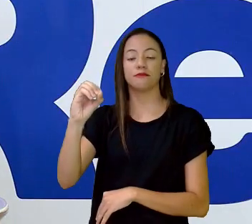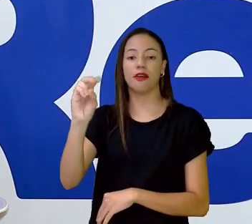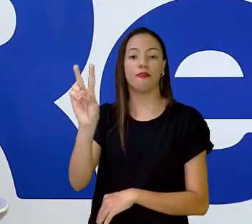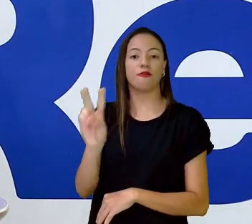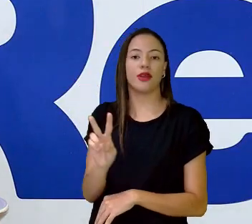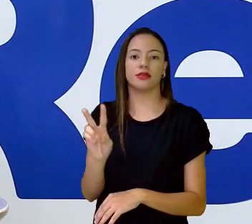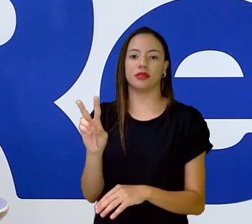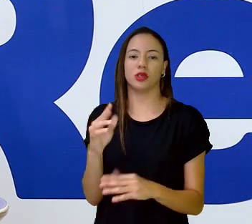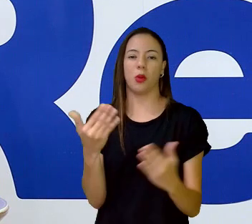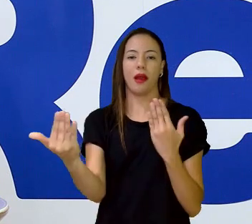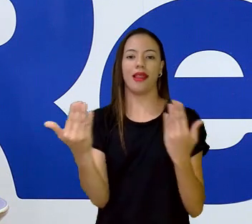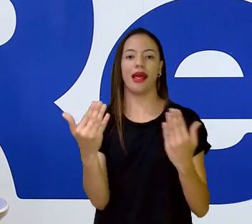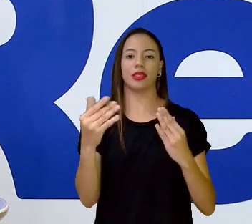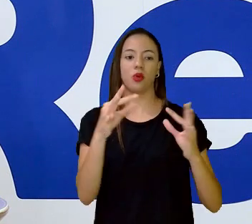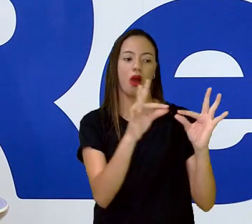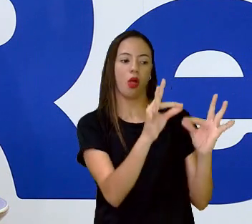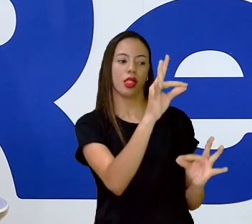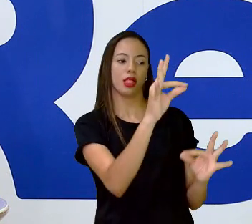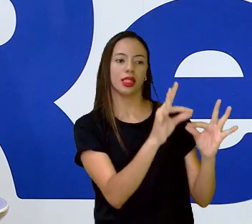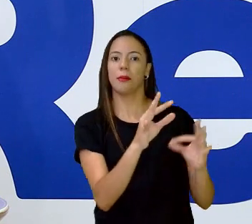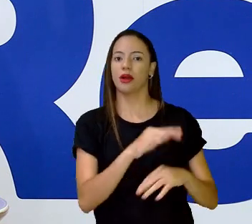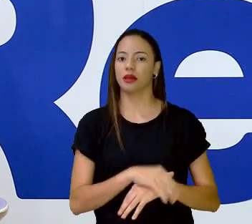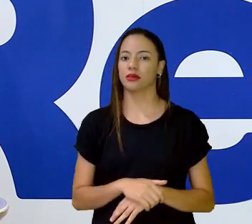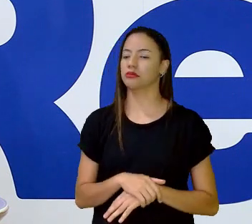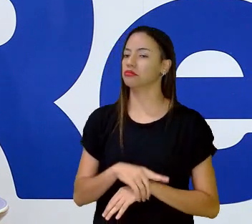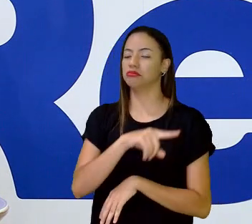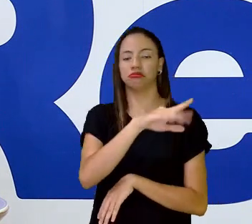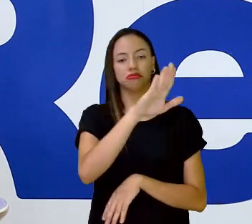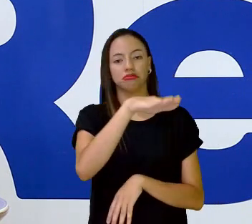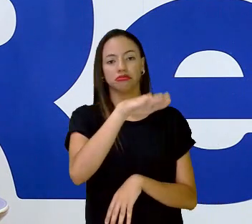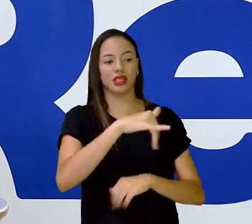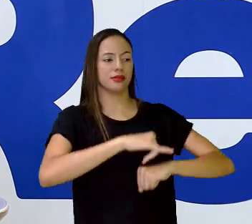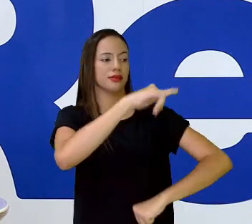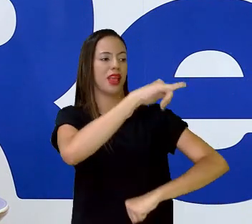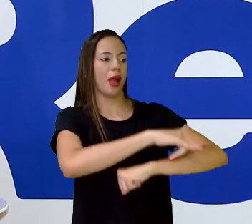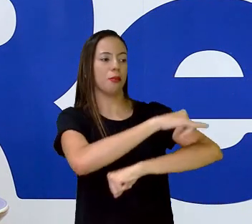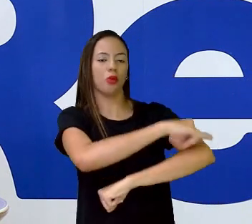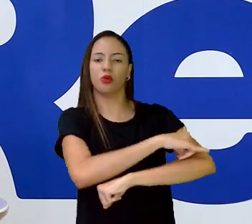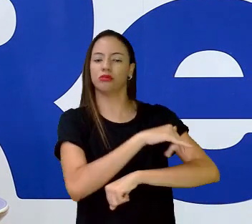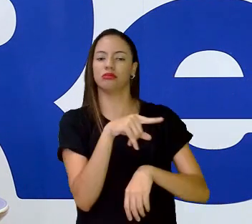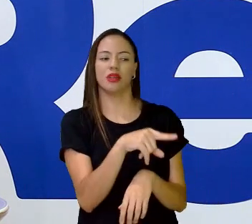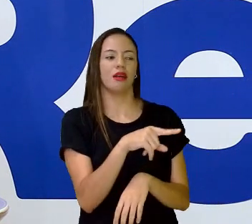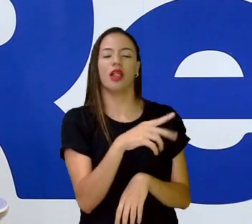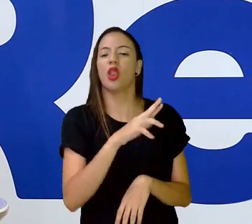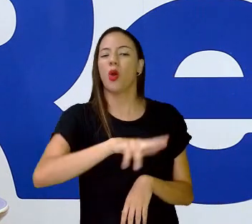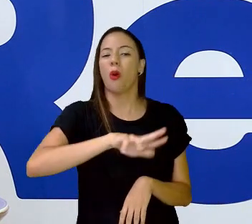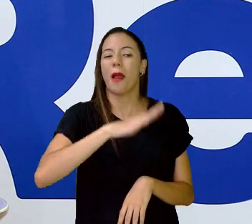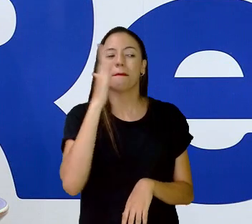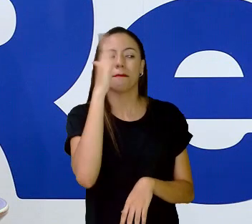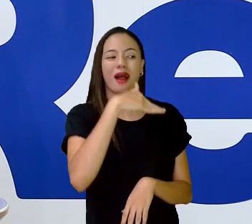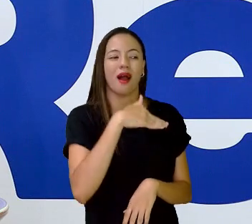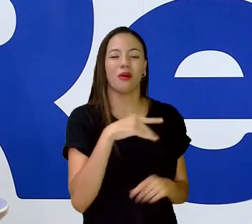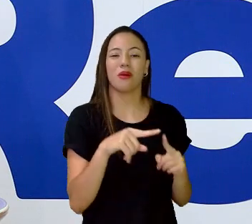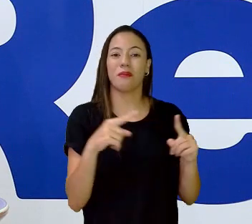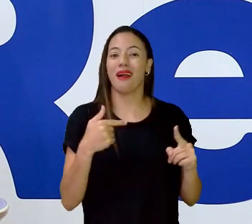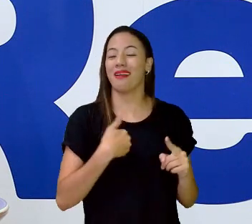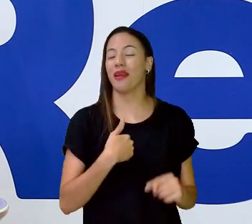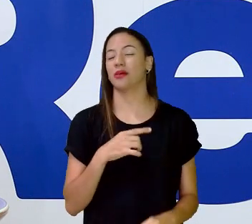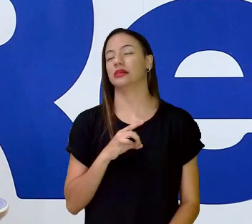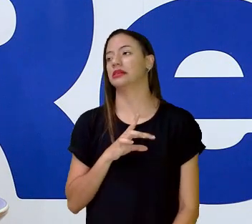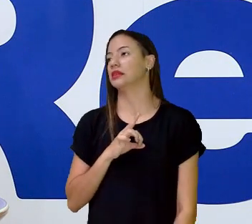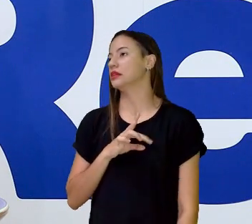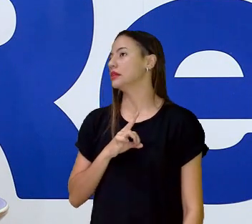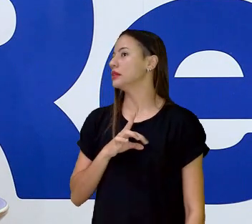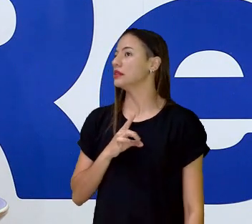sapinhas não fazem mal para ninguém. Até ajuda o que eles comem, as mosquinhas, mas eu tenho medo, professora. Eles mesmo pequenininhos, mas se ele pular,